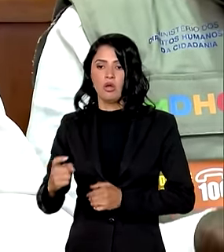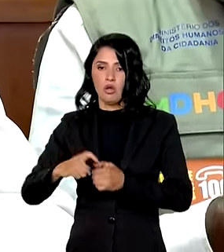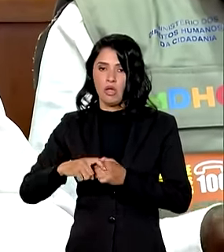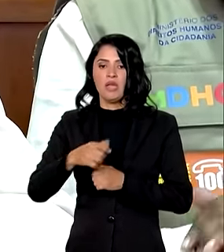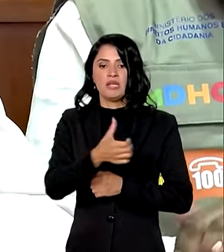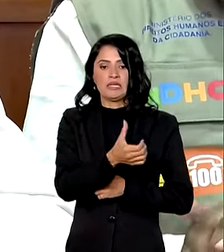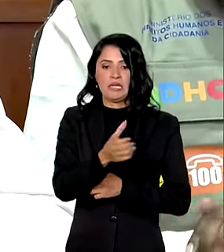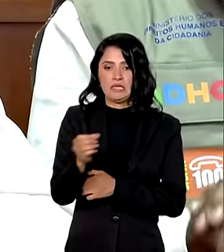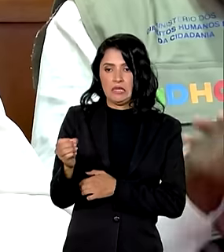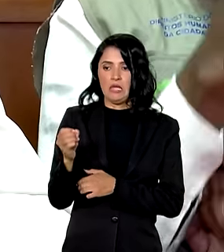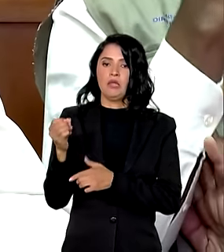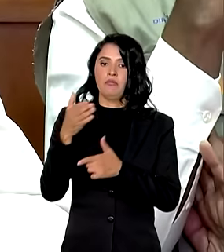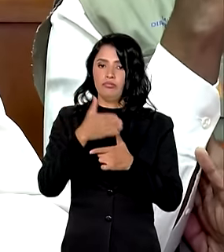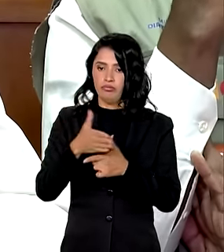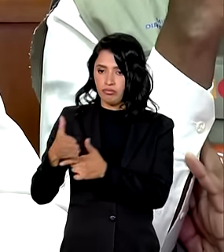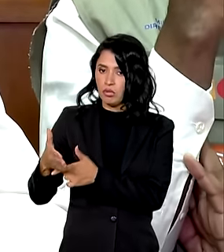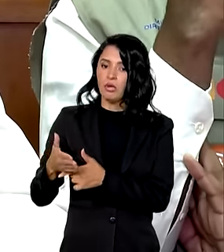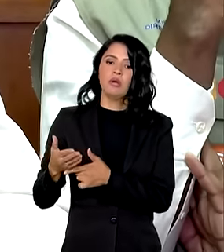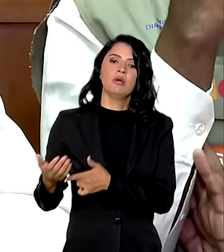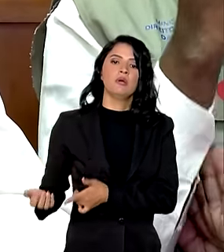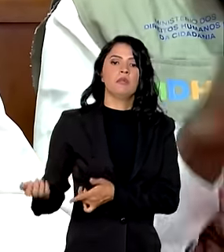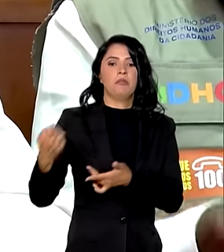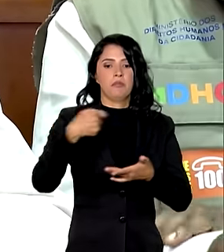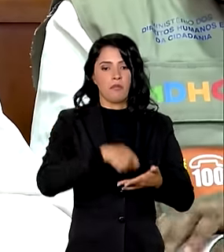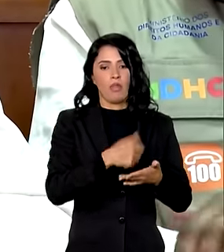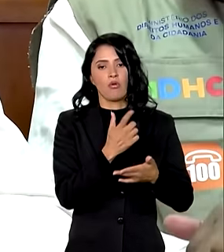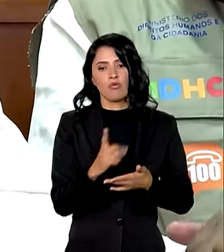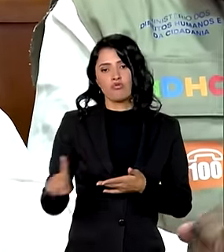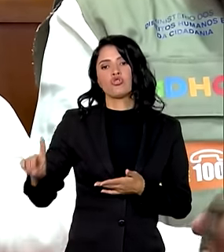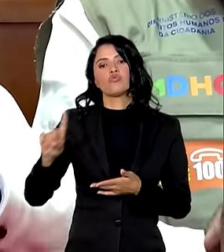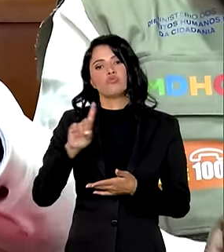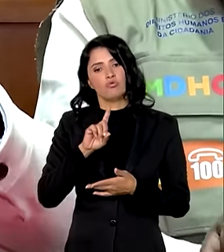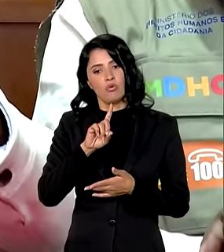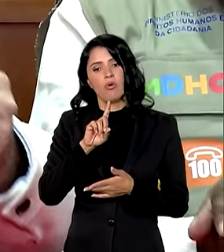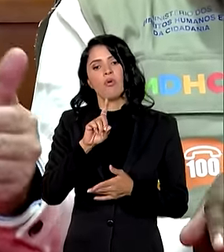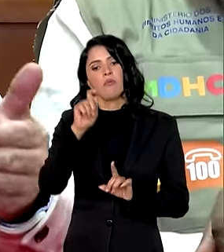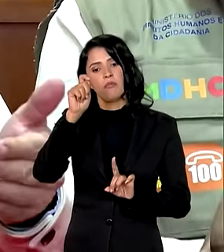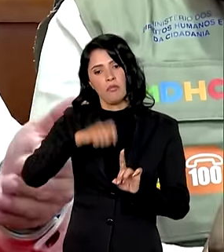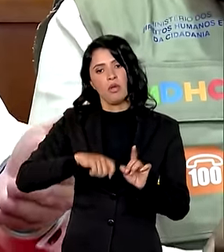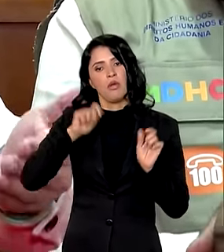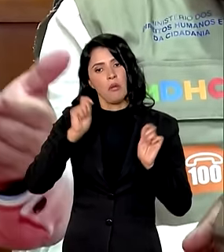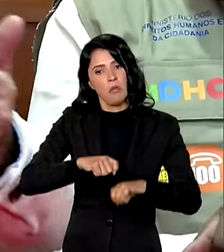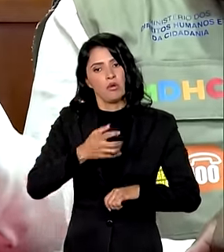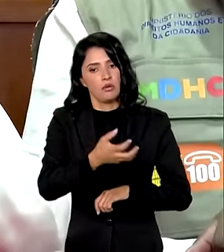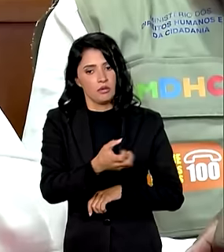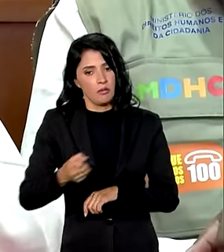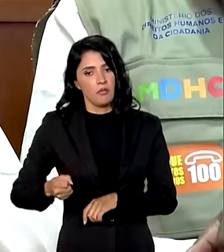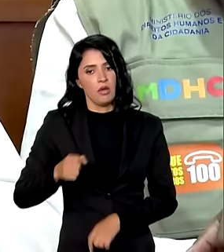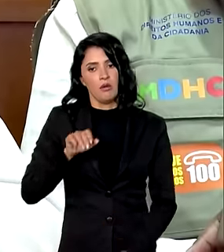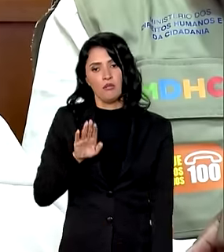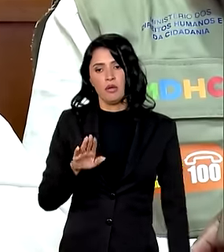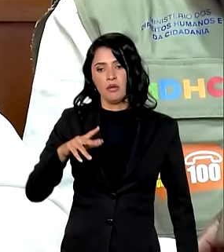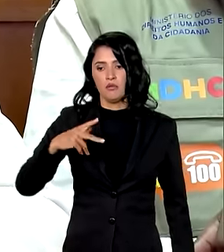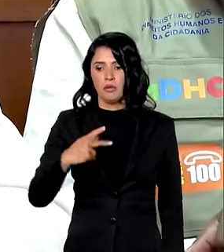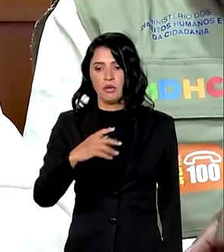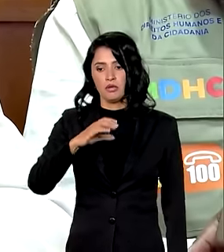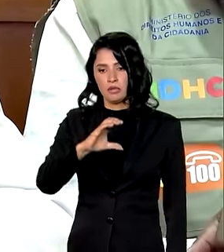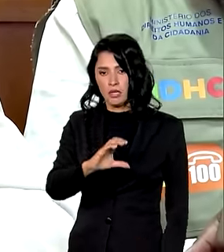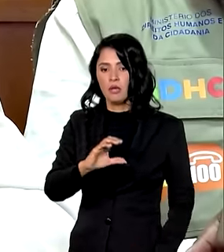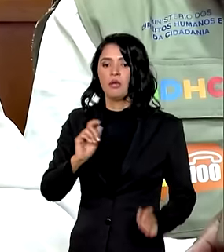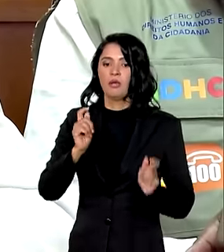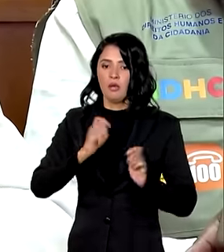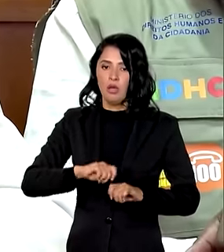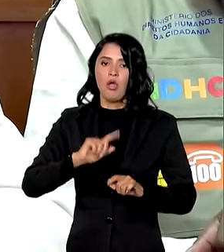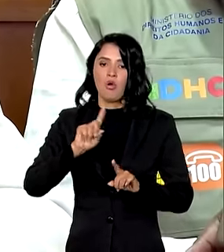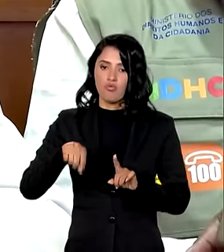parcelas após o último mês da carência então pode receber o BPC se quiser antecipa um salário